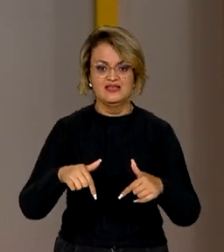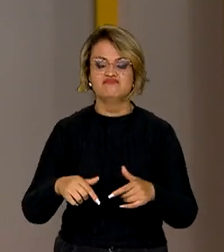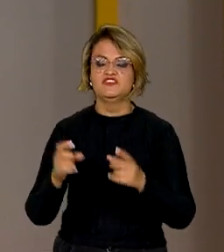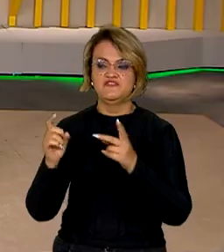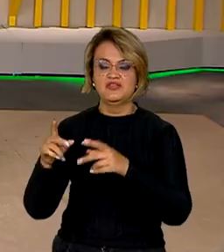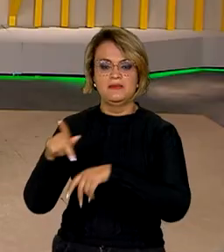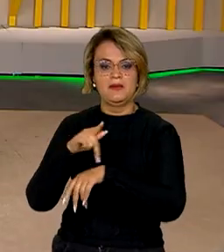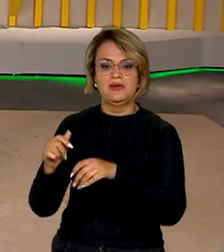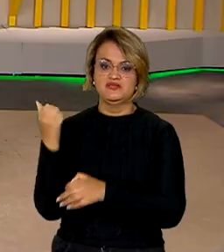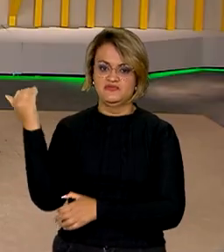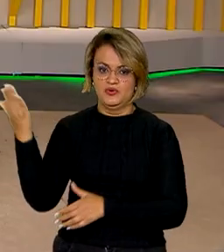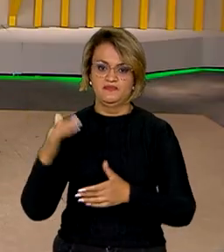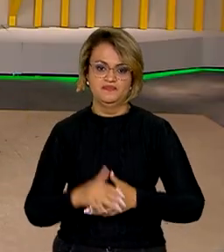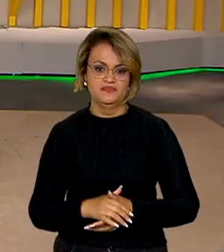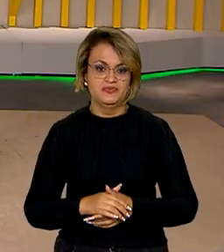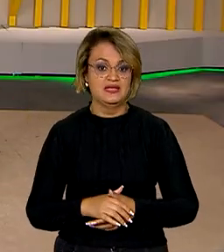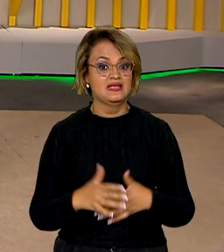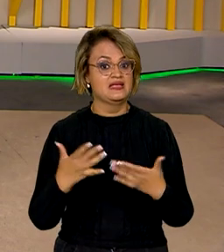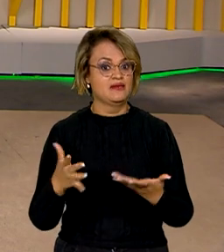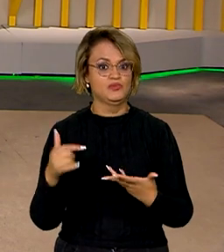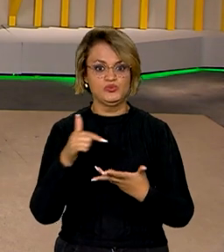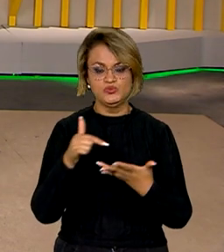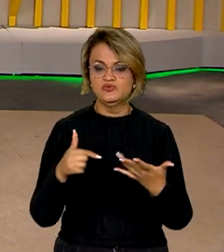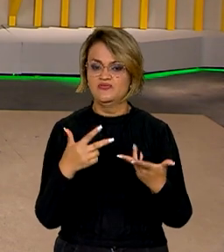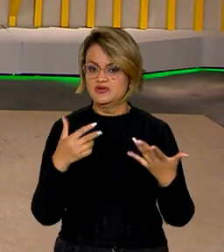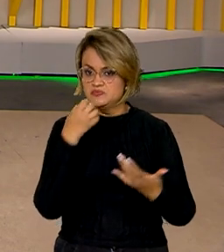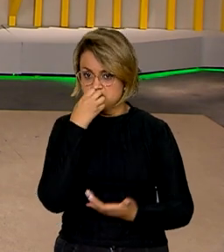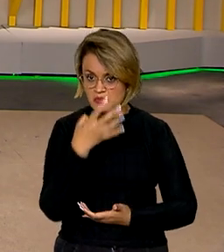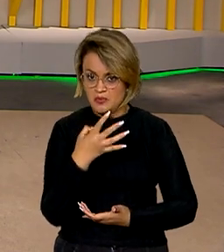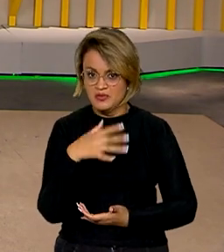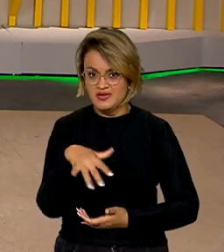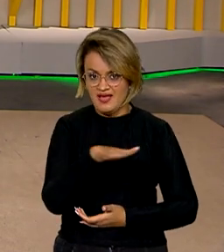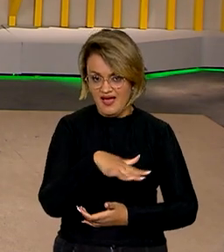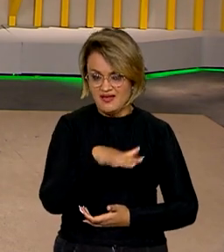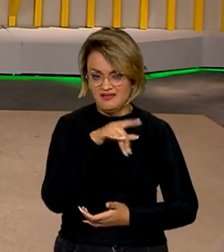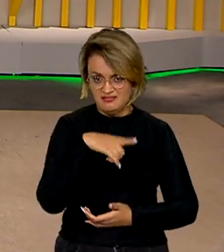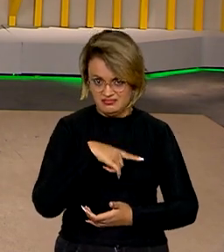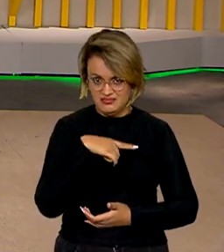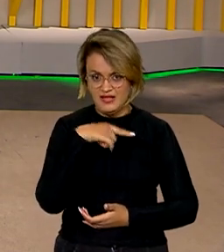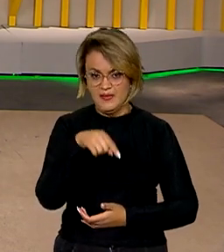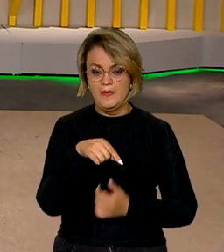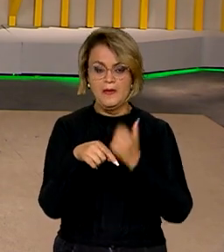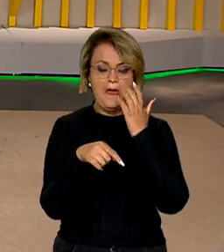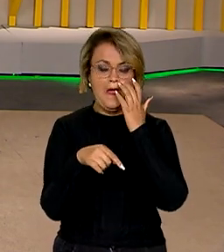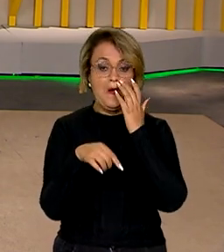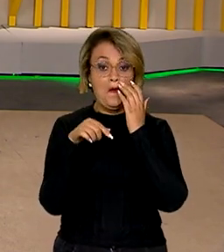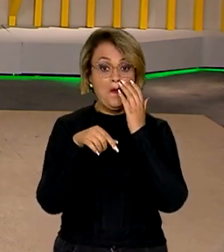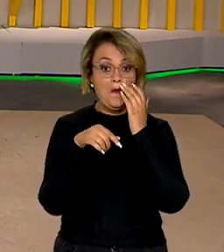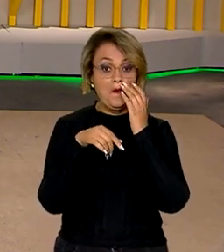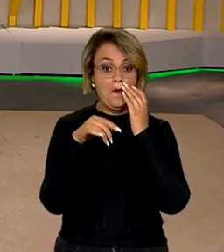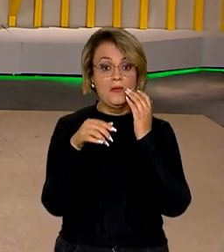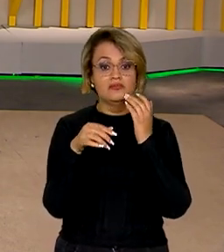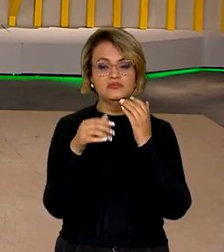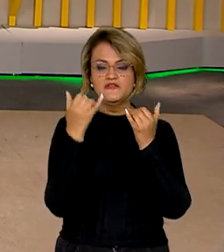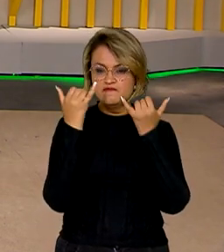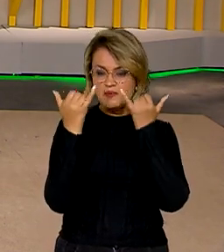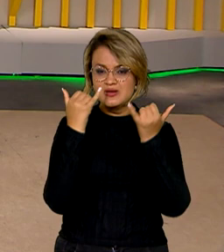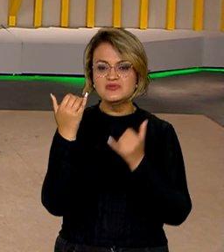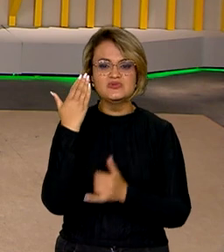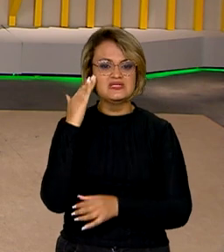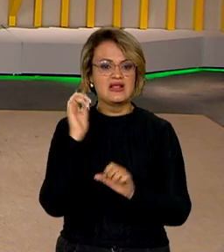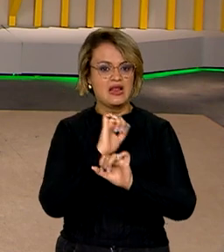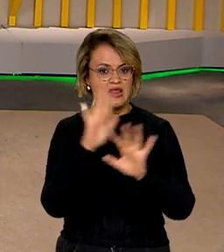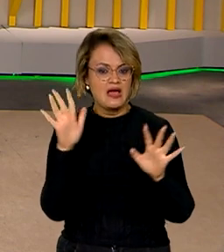as exportações. E por causa de toda essa riqueza que a área coloca em prática no país, ter informações claras,